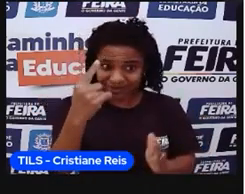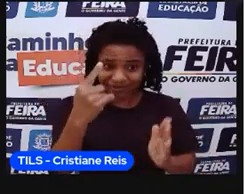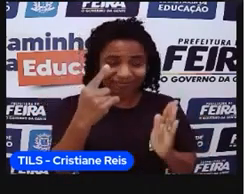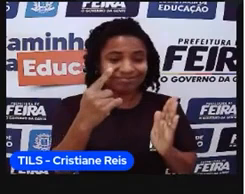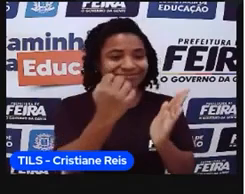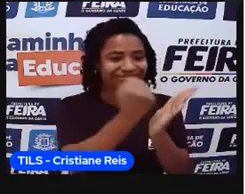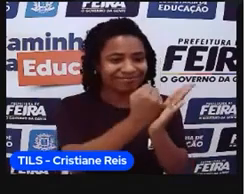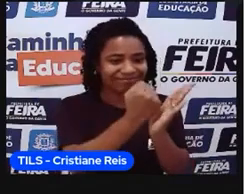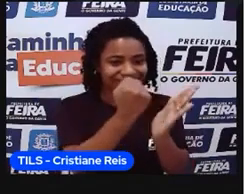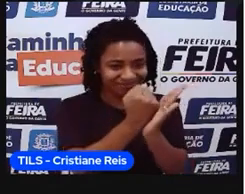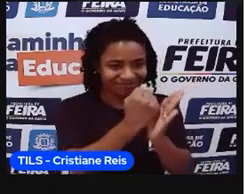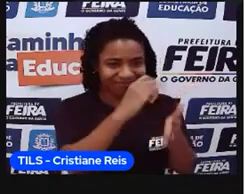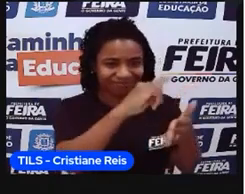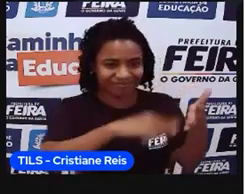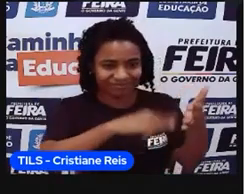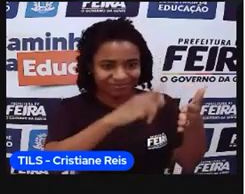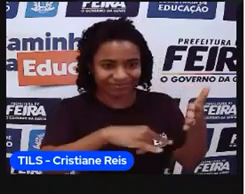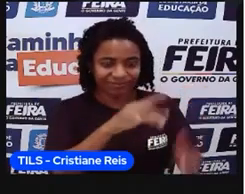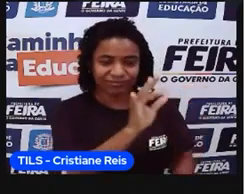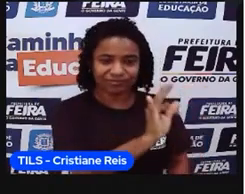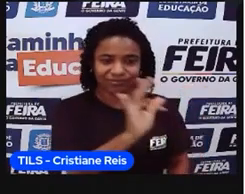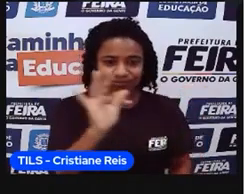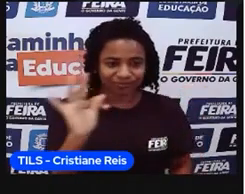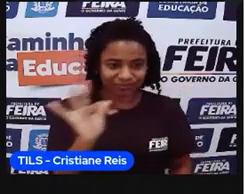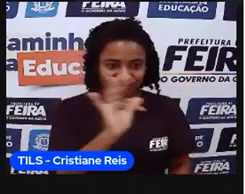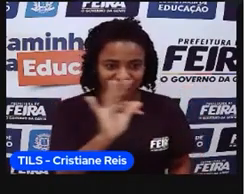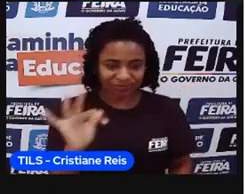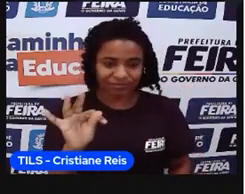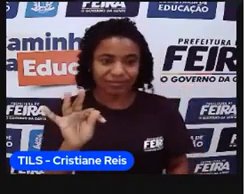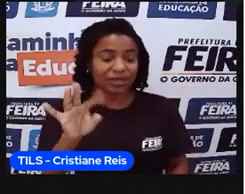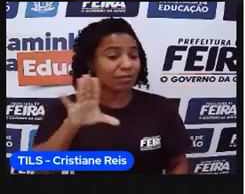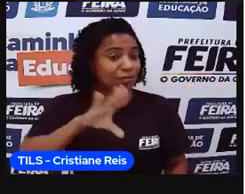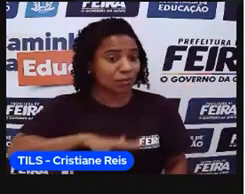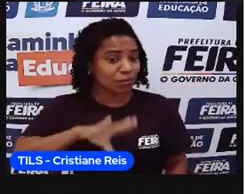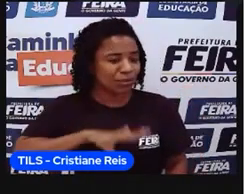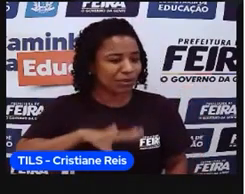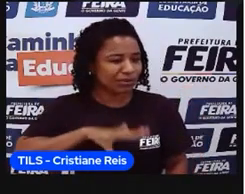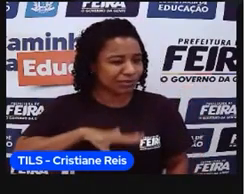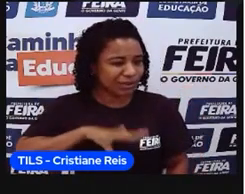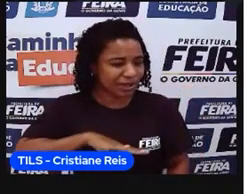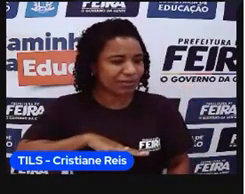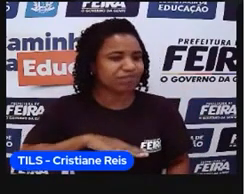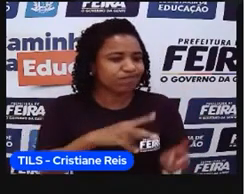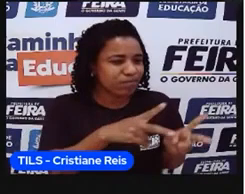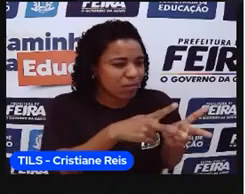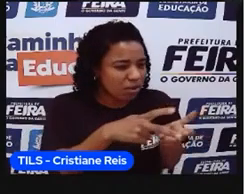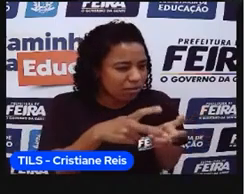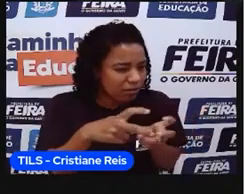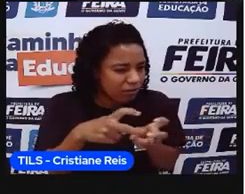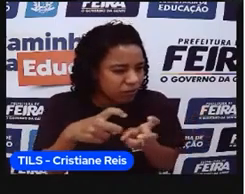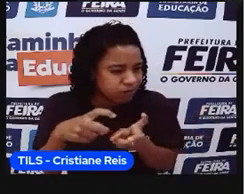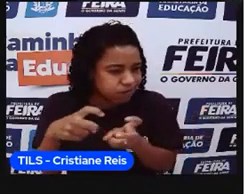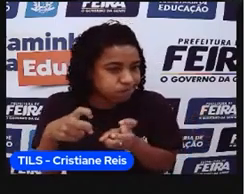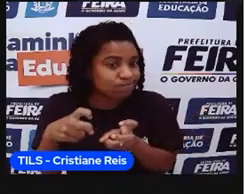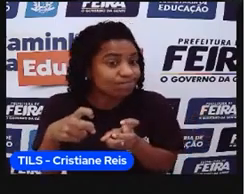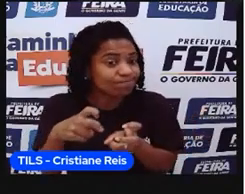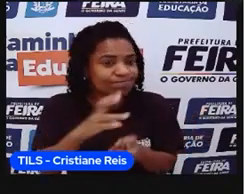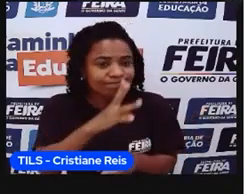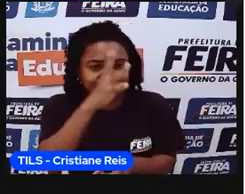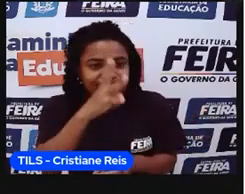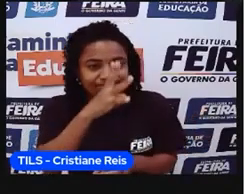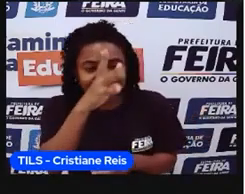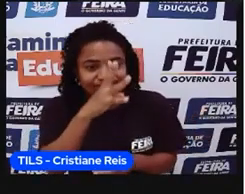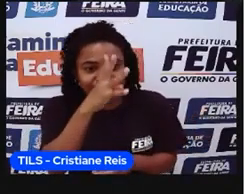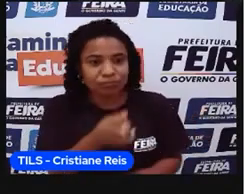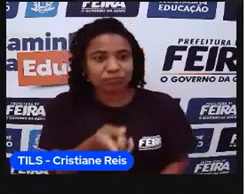ele começou a impedir as terras que pertenciam à Espanha, né, que esse lado aqui todo já era da Espanha, segundo